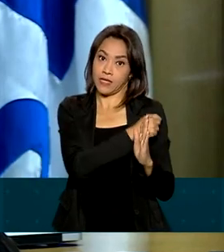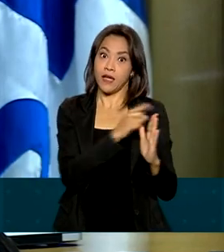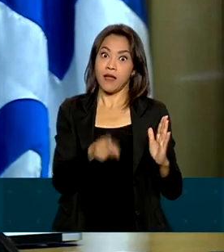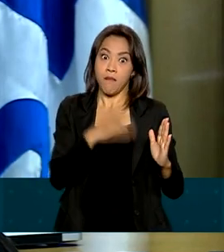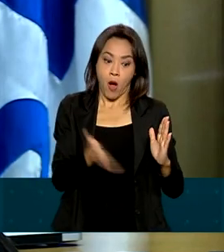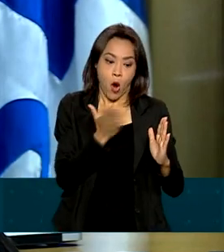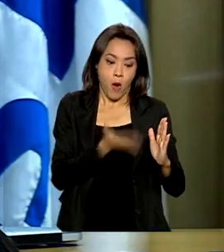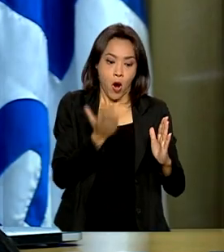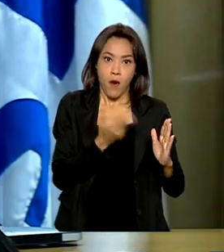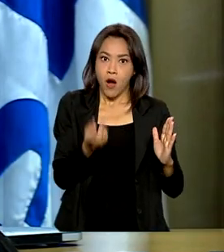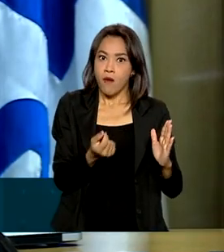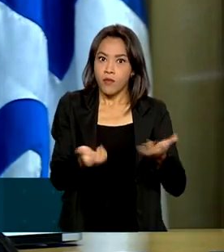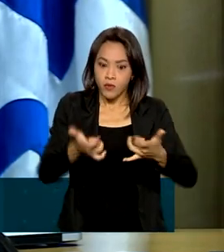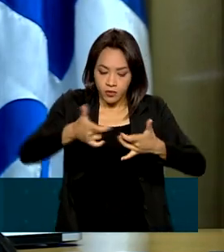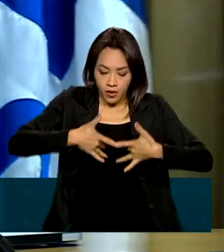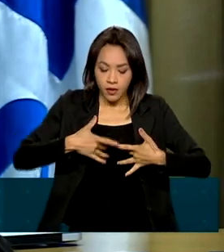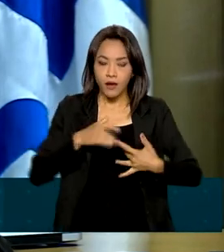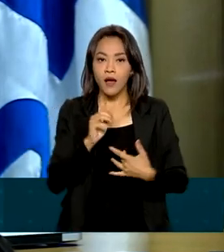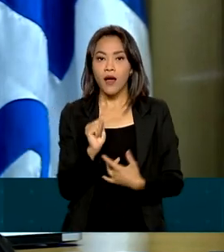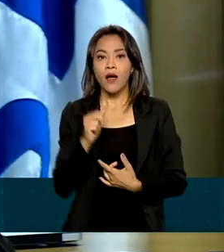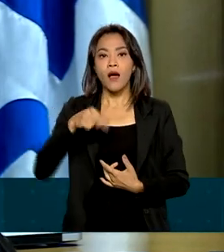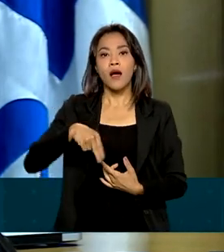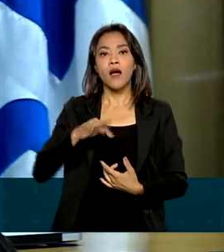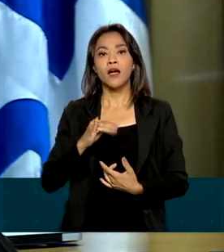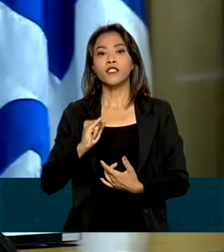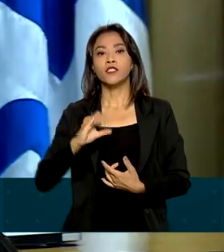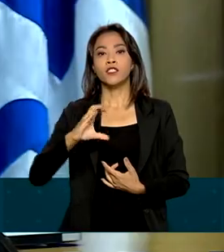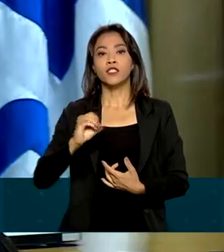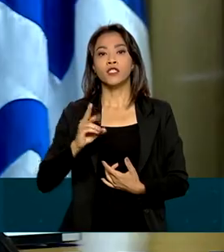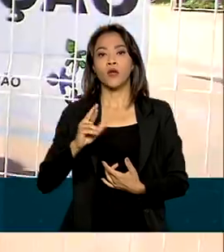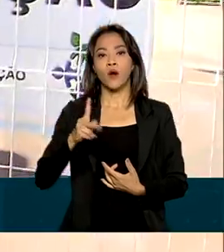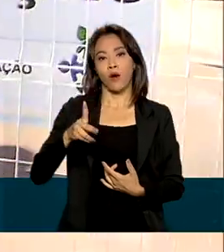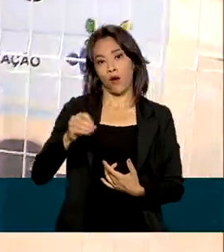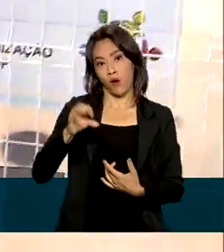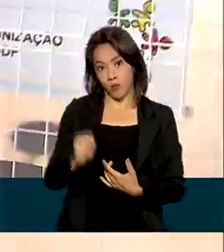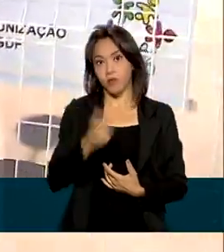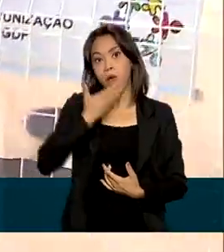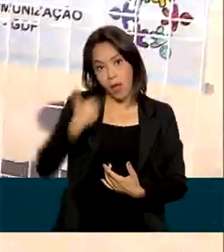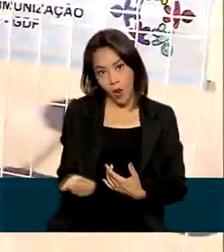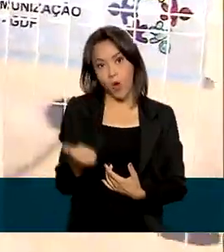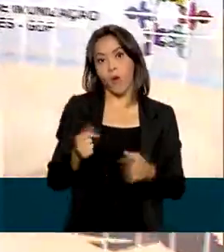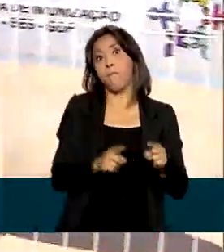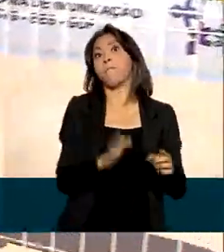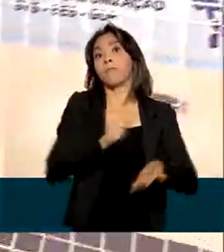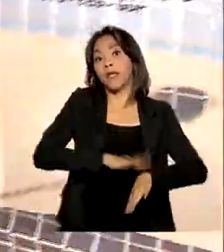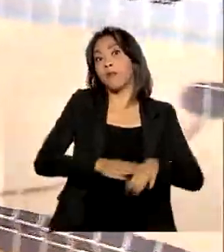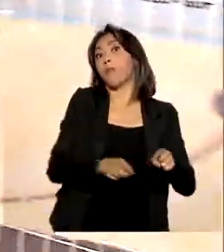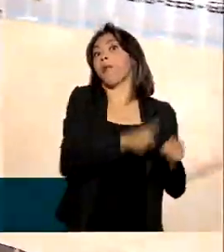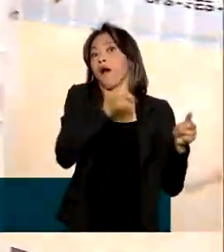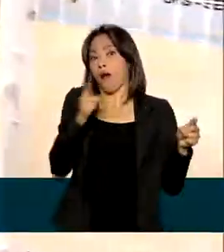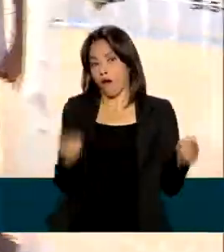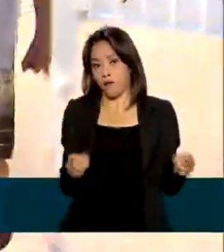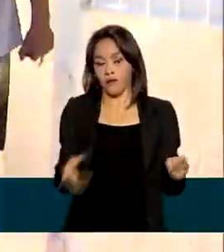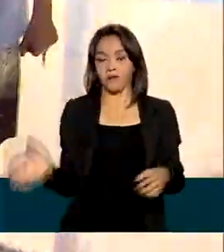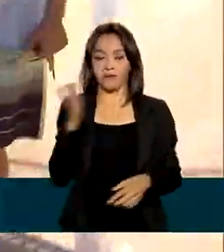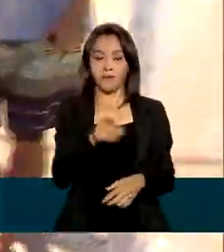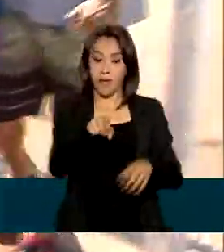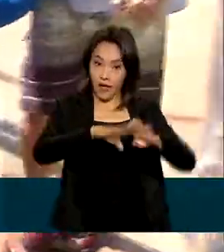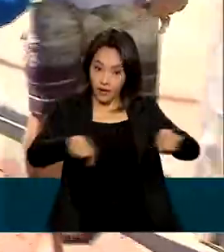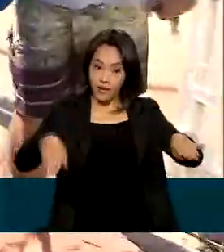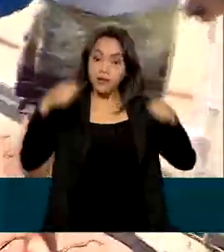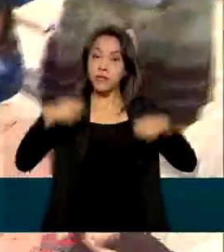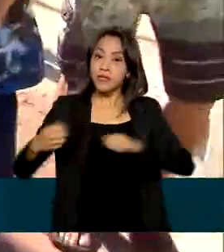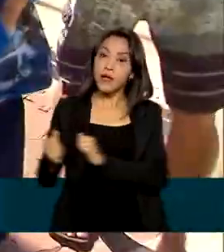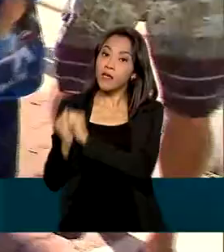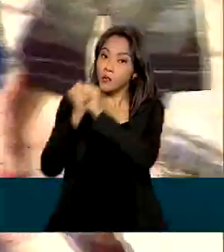anticorpos neutralizantes, ou seja, nós temos um benefício maior. No dia da vacinação, a criança deverá estar acompanhada